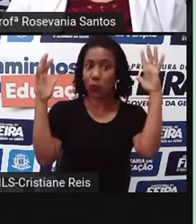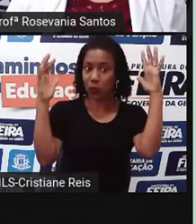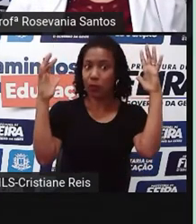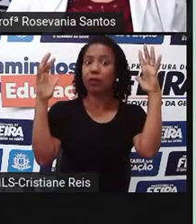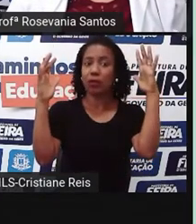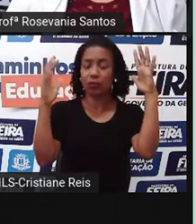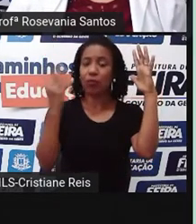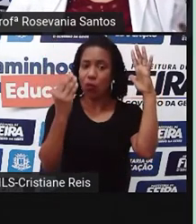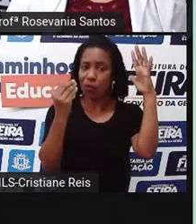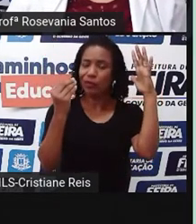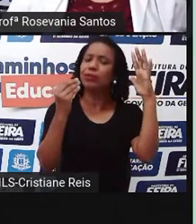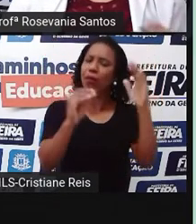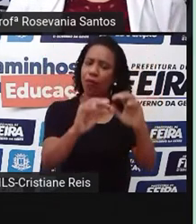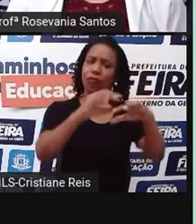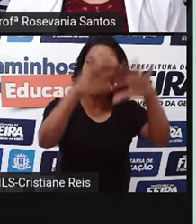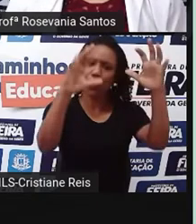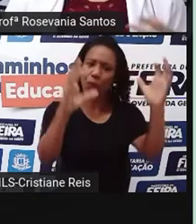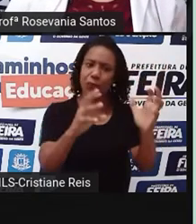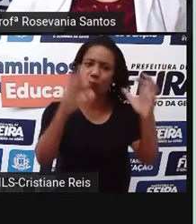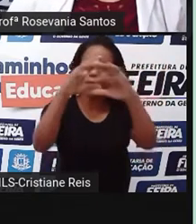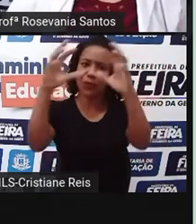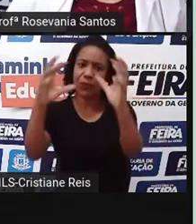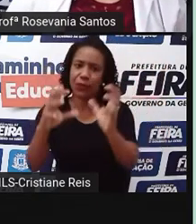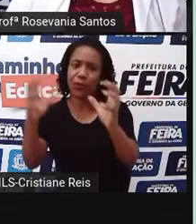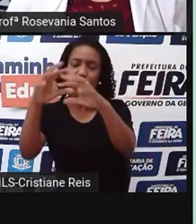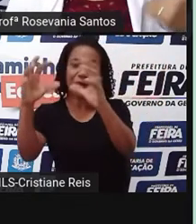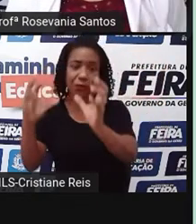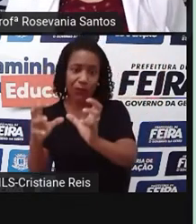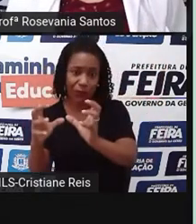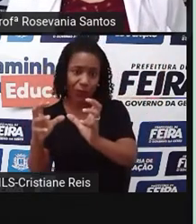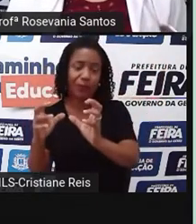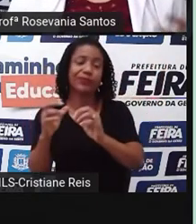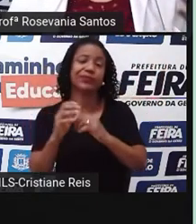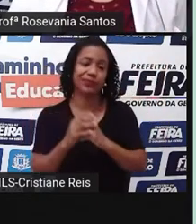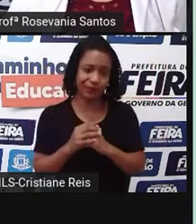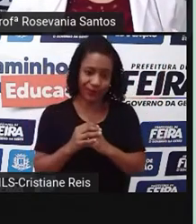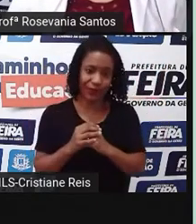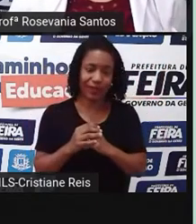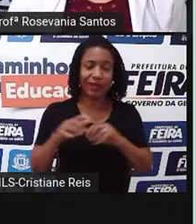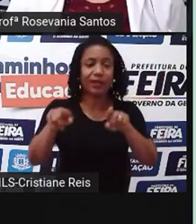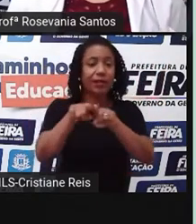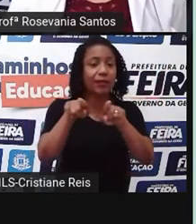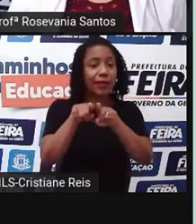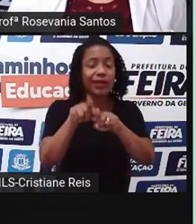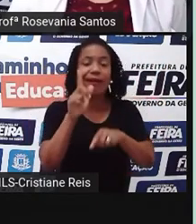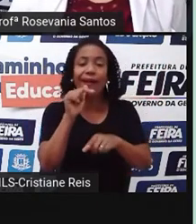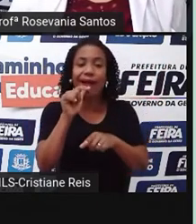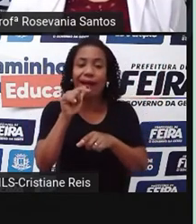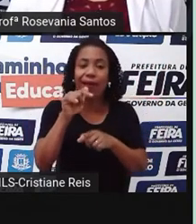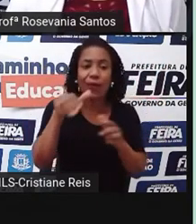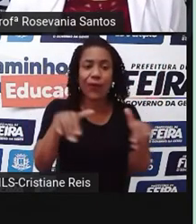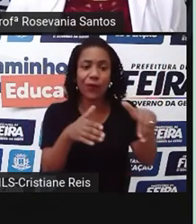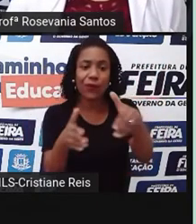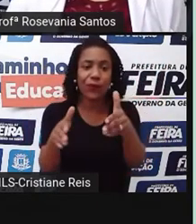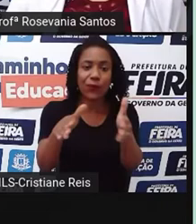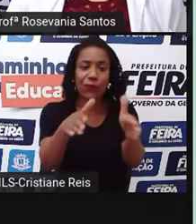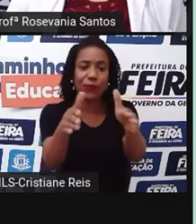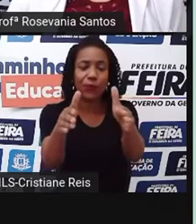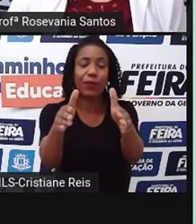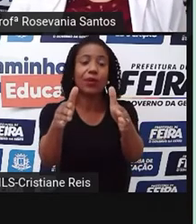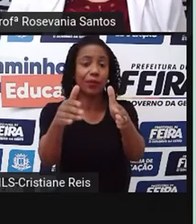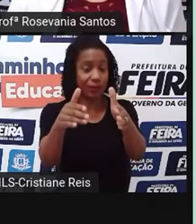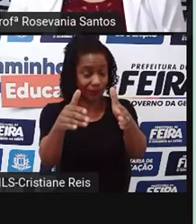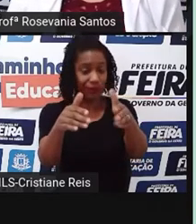escassez de água também não é igual em todos os cantos, a vegetação, ela também vai tendo alteração. Essa é uma